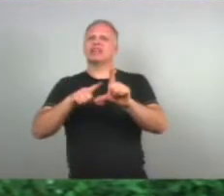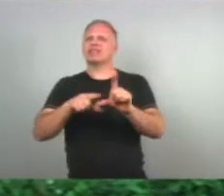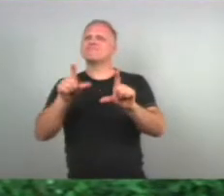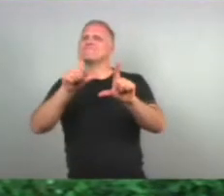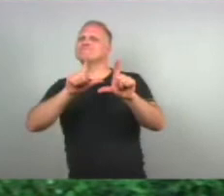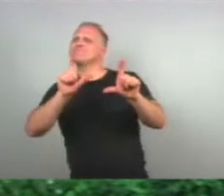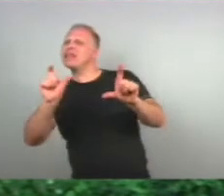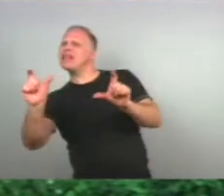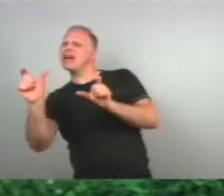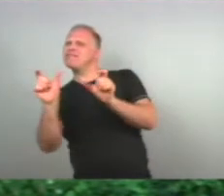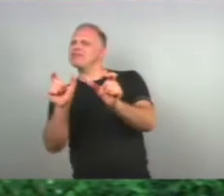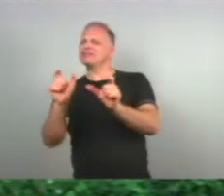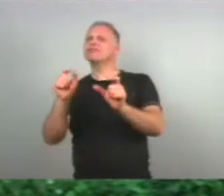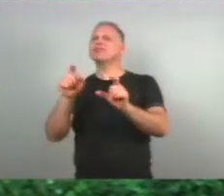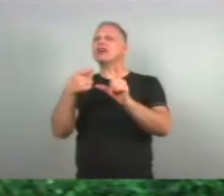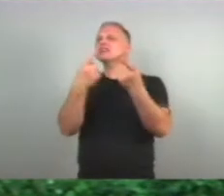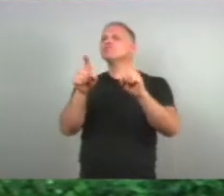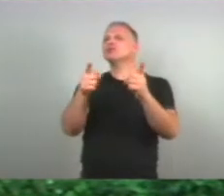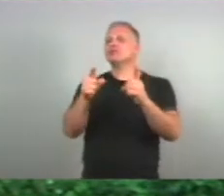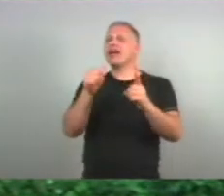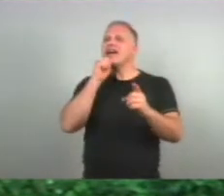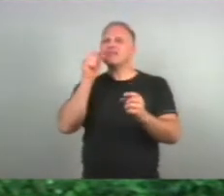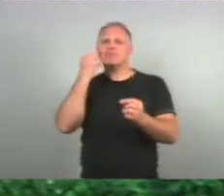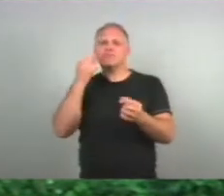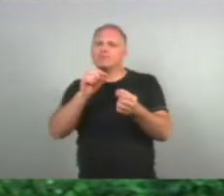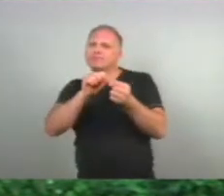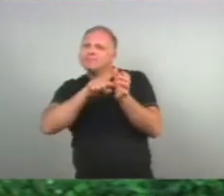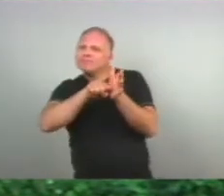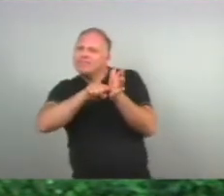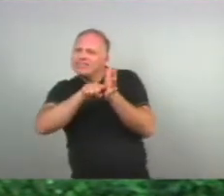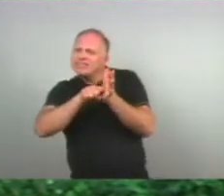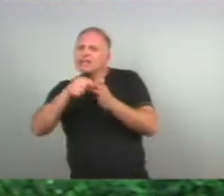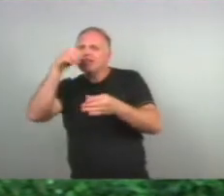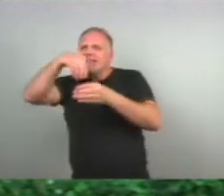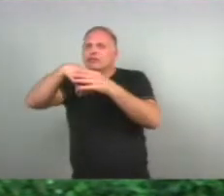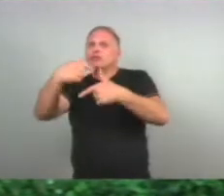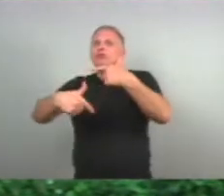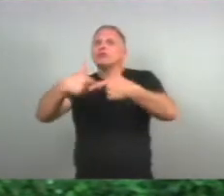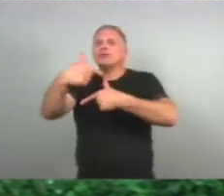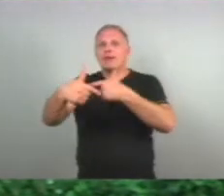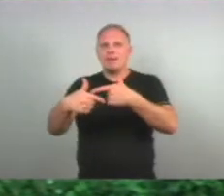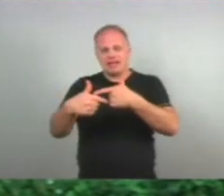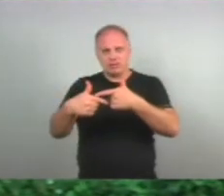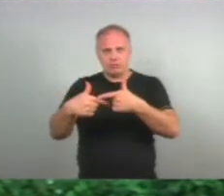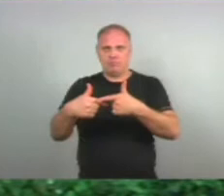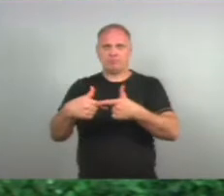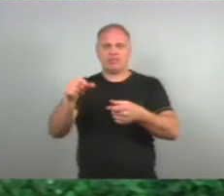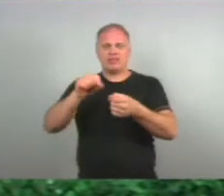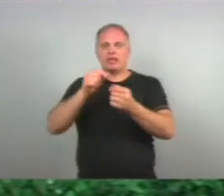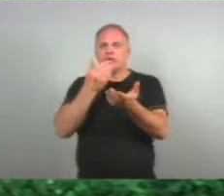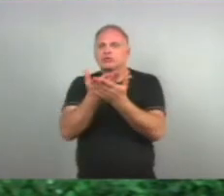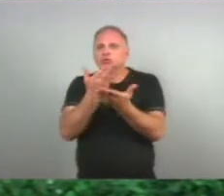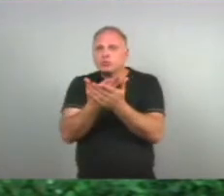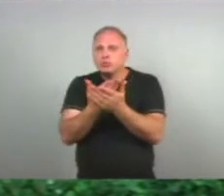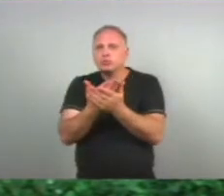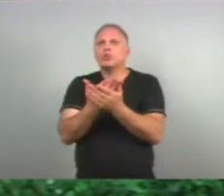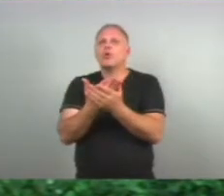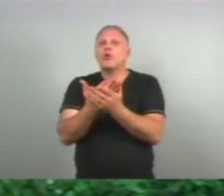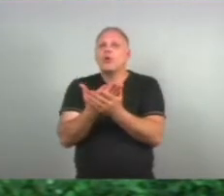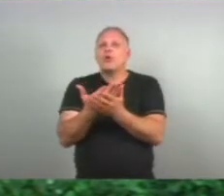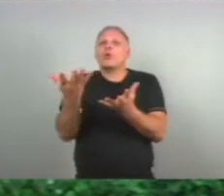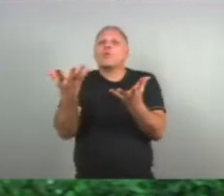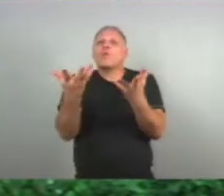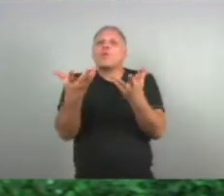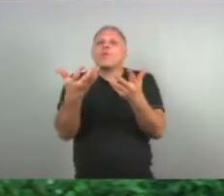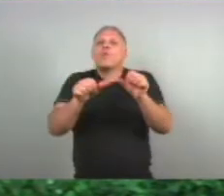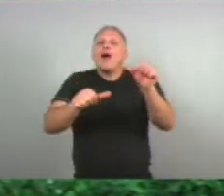E foi daí Que então Eu fiz um recorte Só Né? No meu trabalho Ele é um estudo Qualitativo Então que